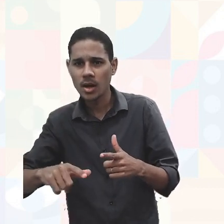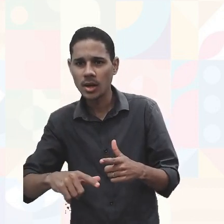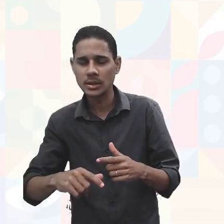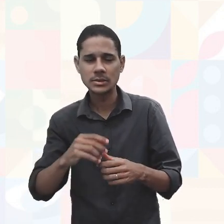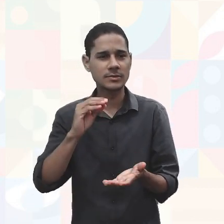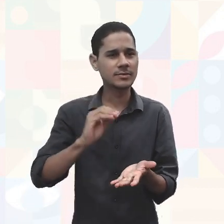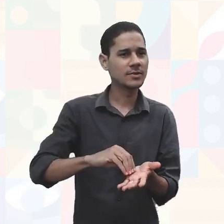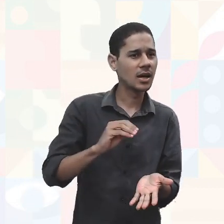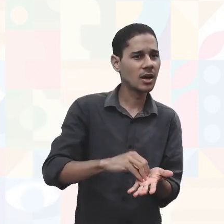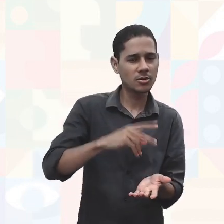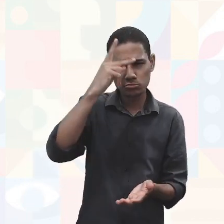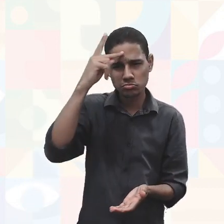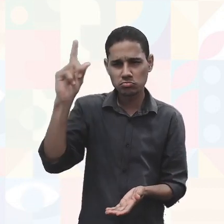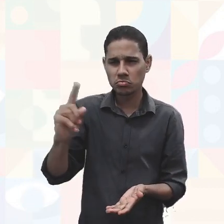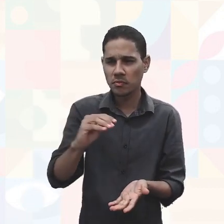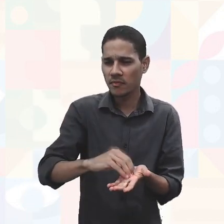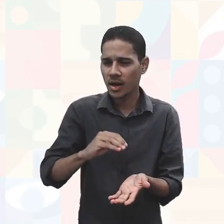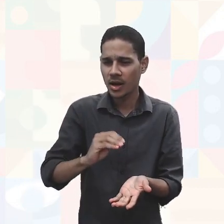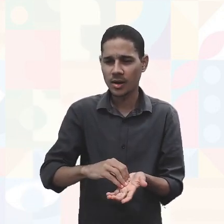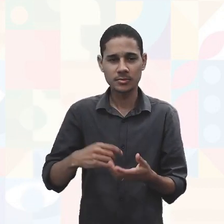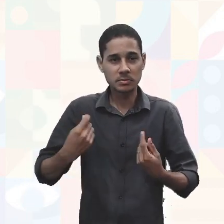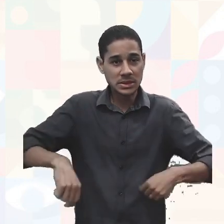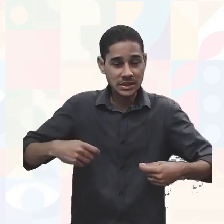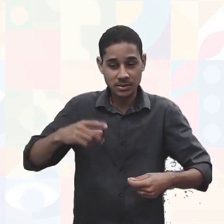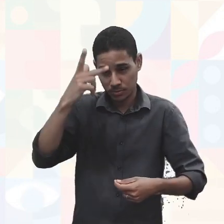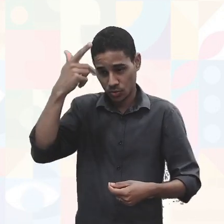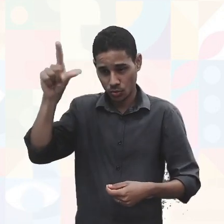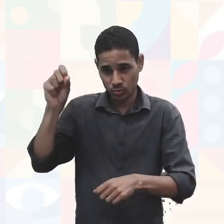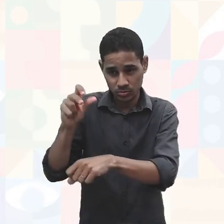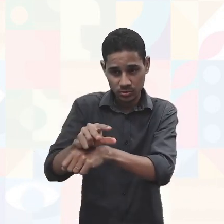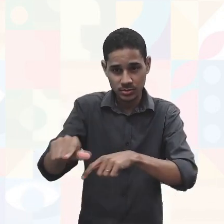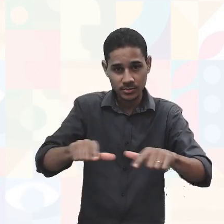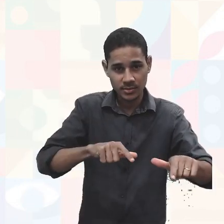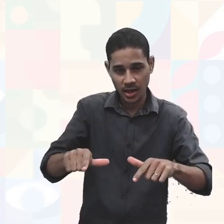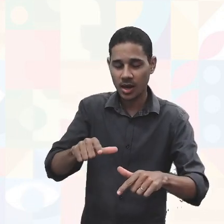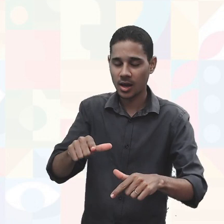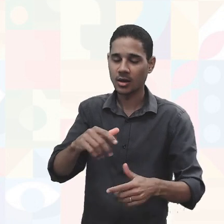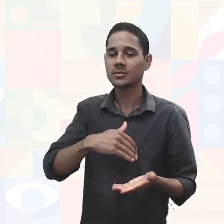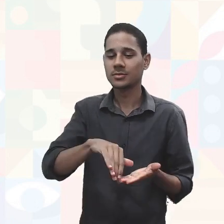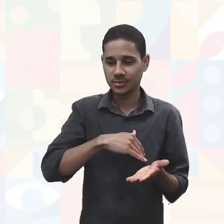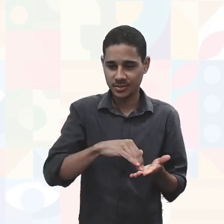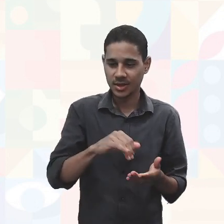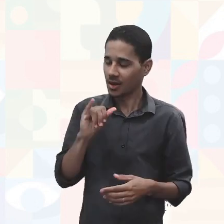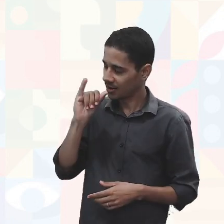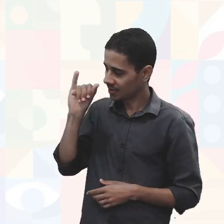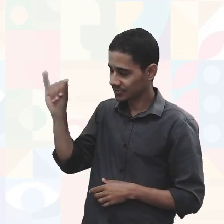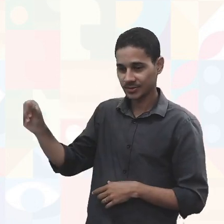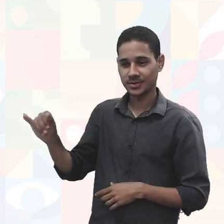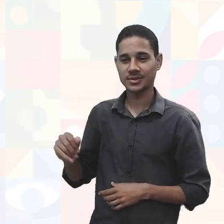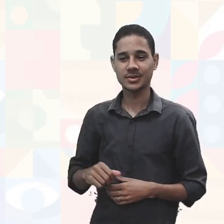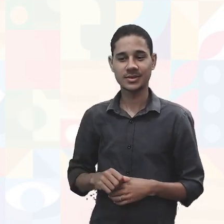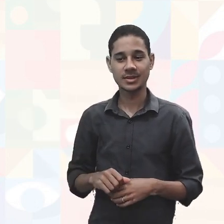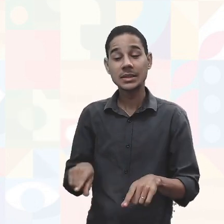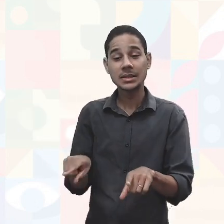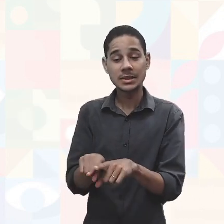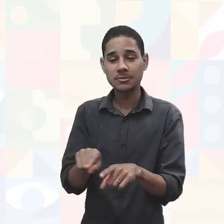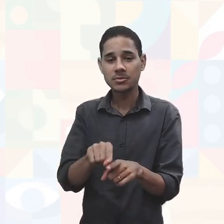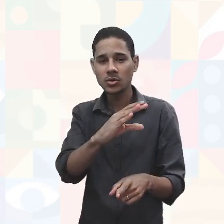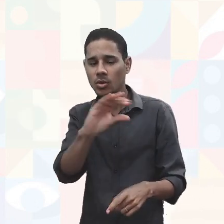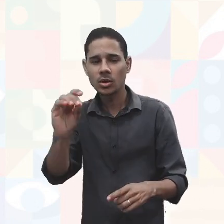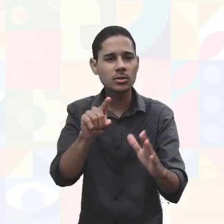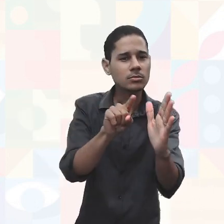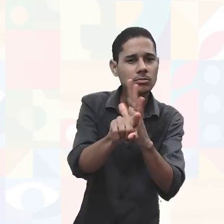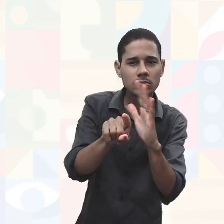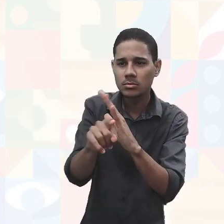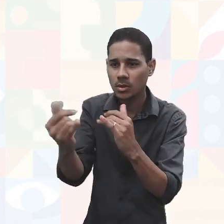de que está faltando alguém, está precisando. Isso o secretário escolar vai dizer e vai obter informações junto com os coordenadores